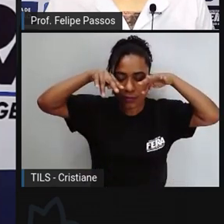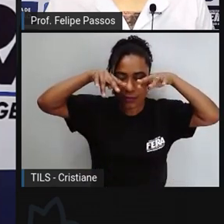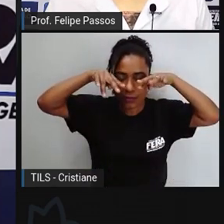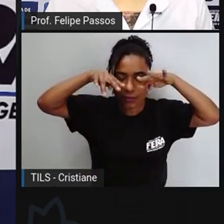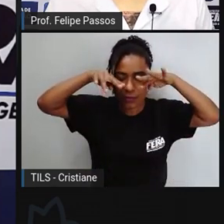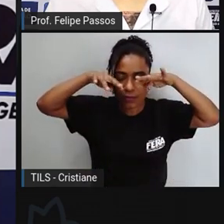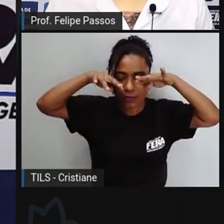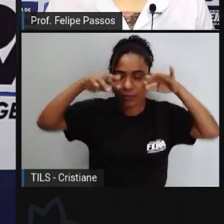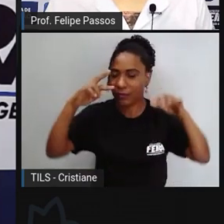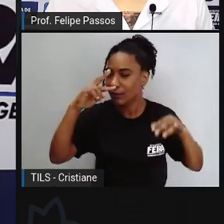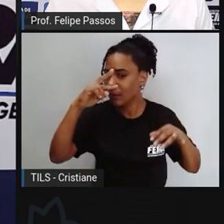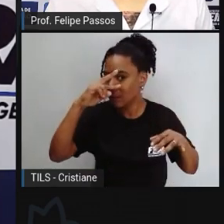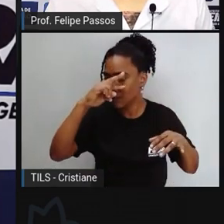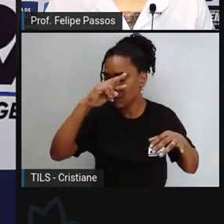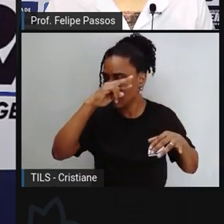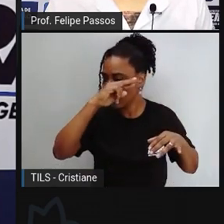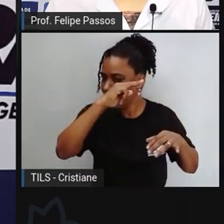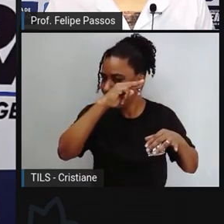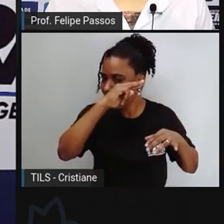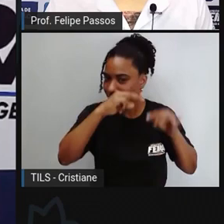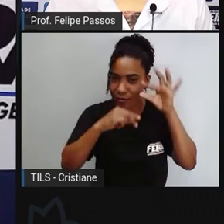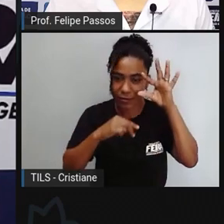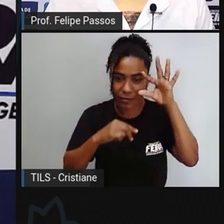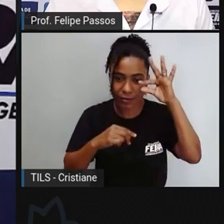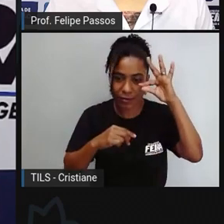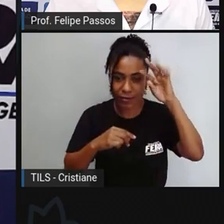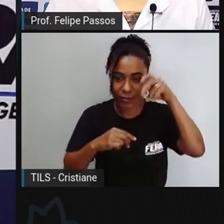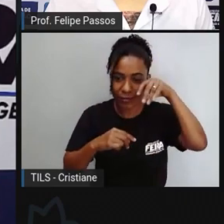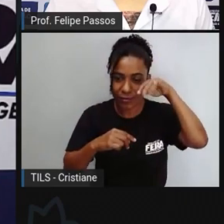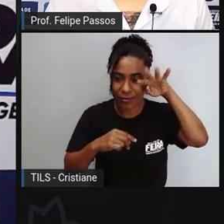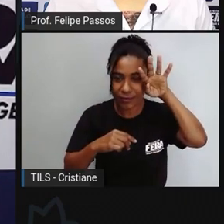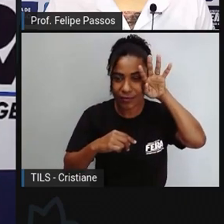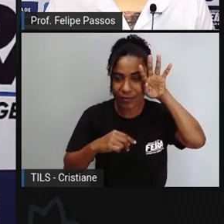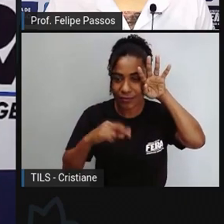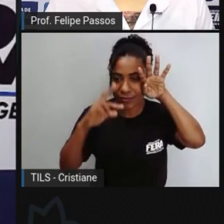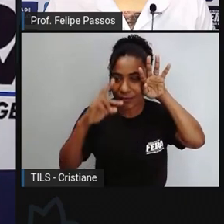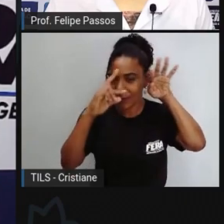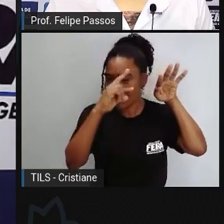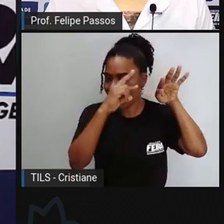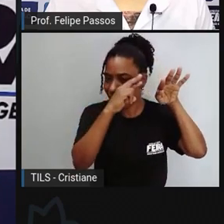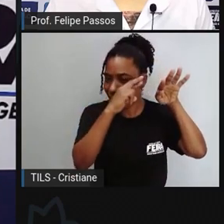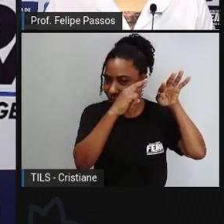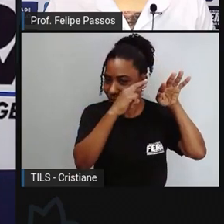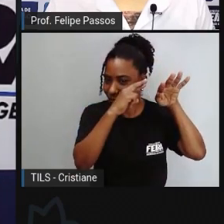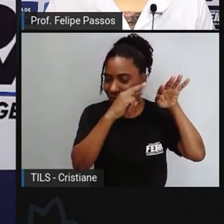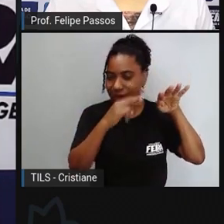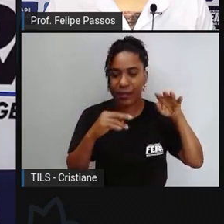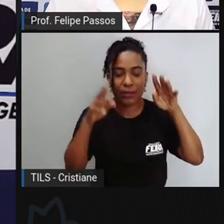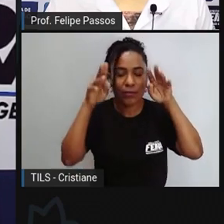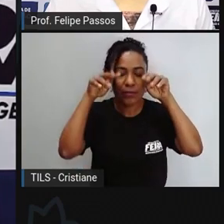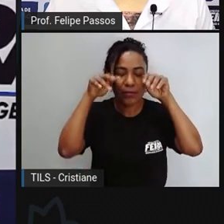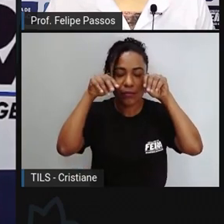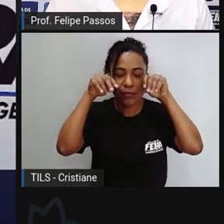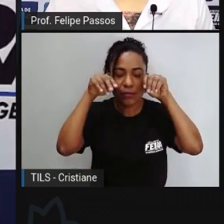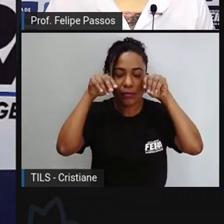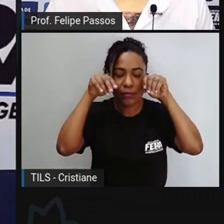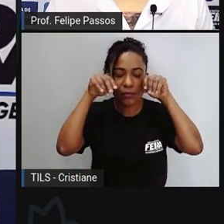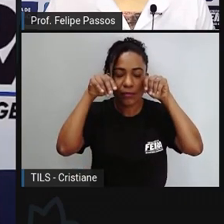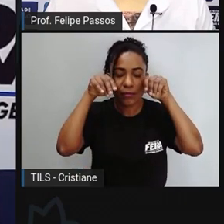faz com que fique escurinho quando eu fecho os olhos é o